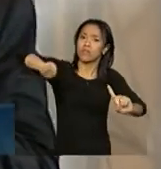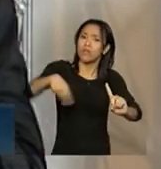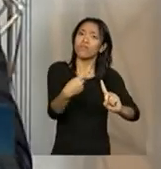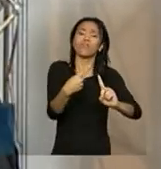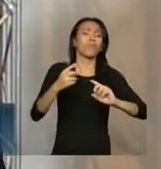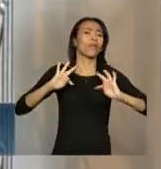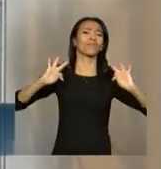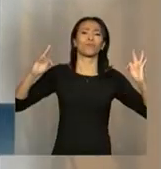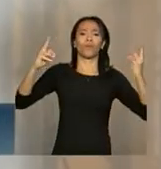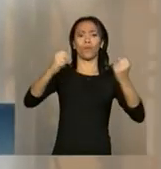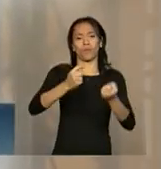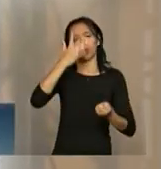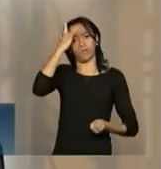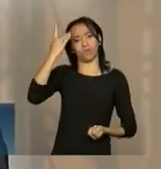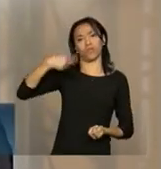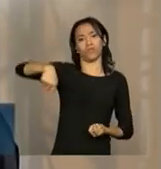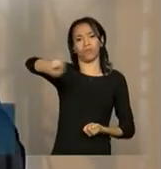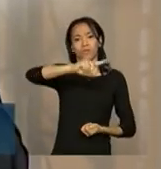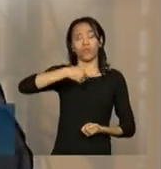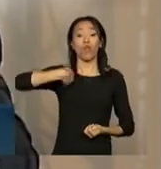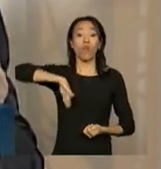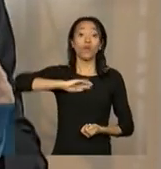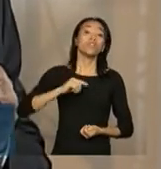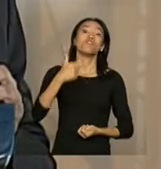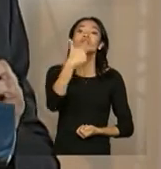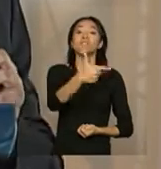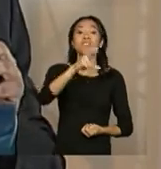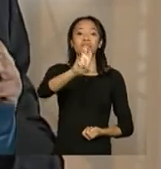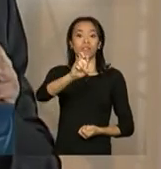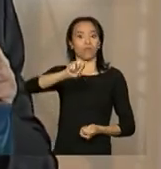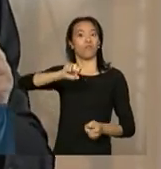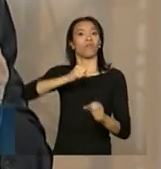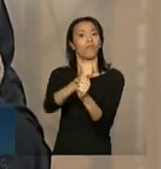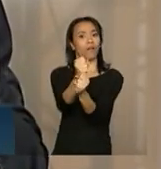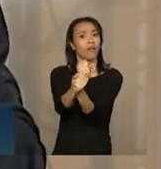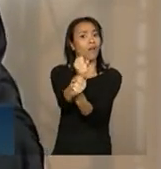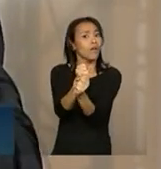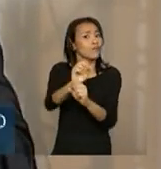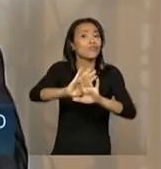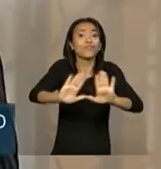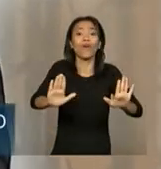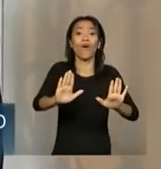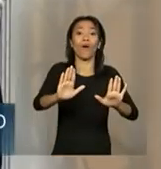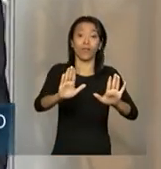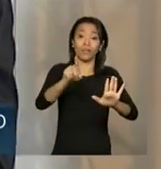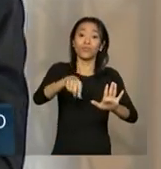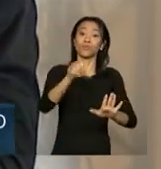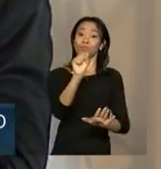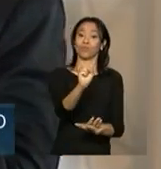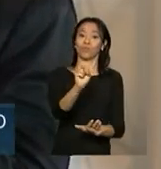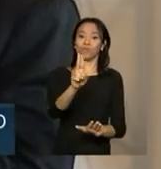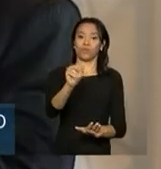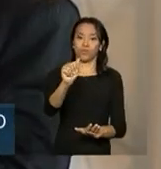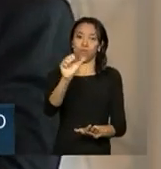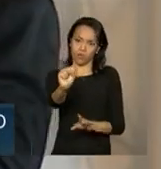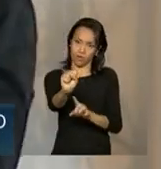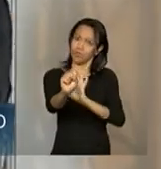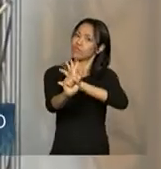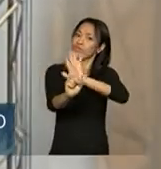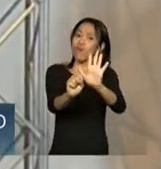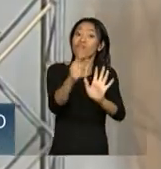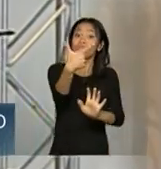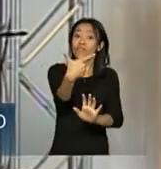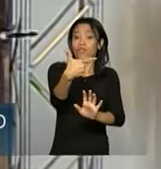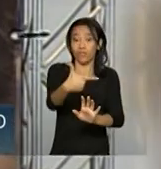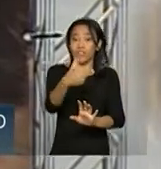para toda a sua população. Nós estamos com 25 anos apenas do nosso Sistema Único de Saúde. 25 anos,